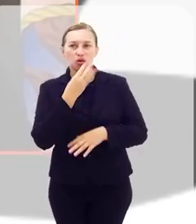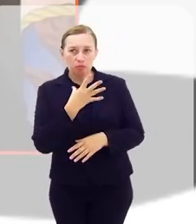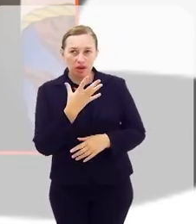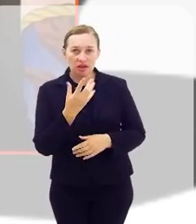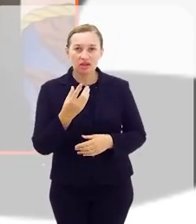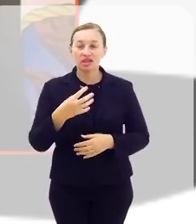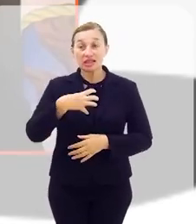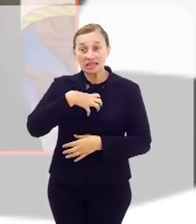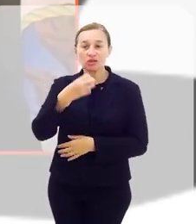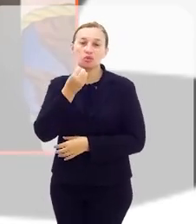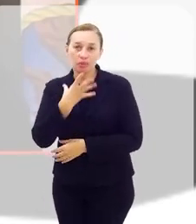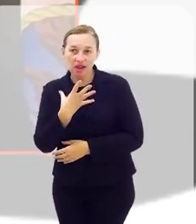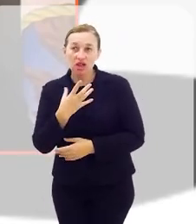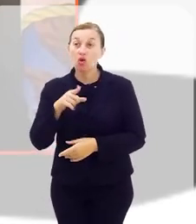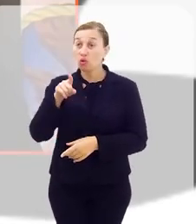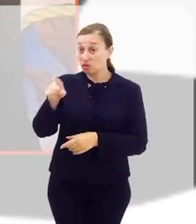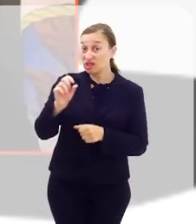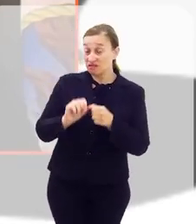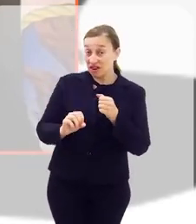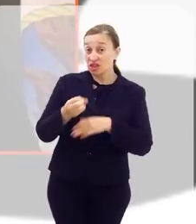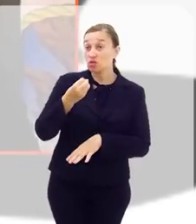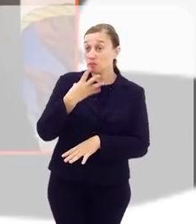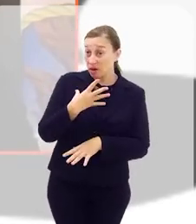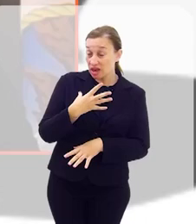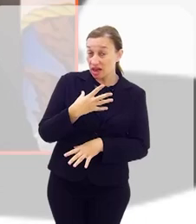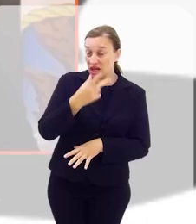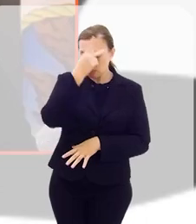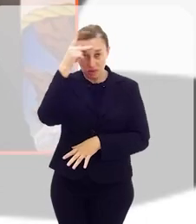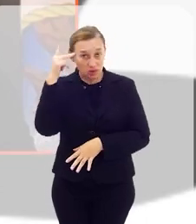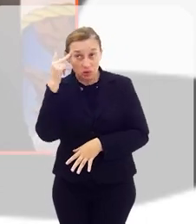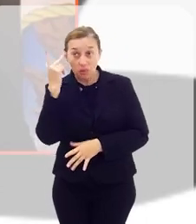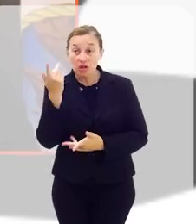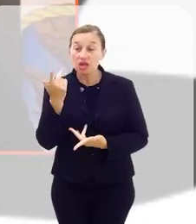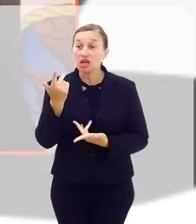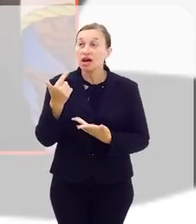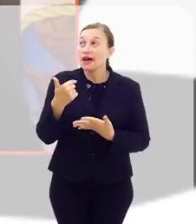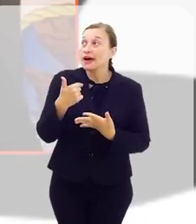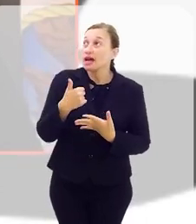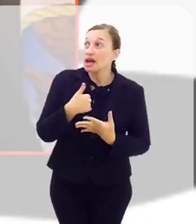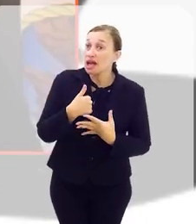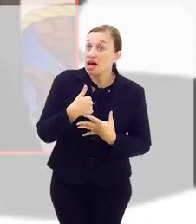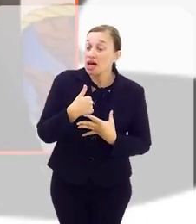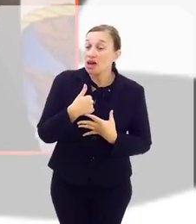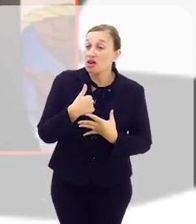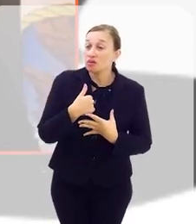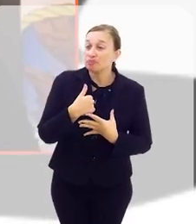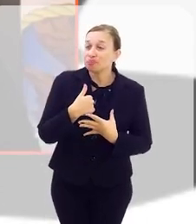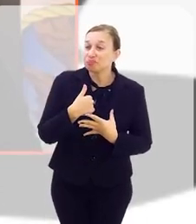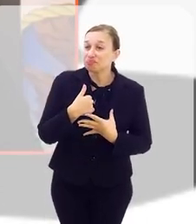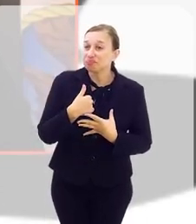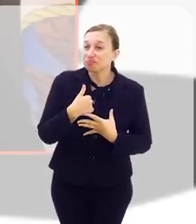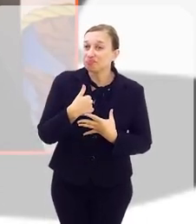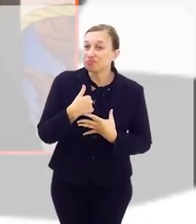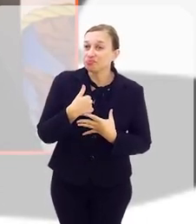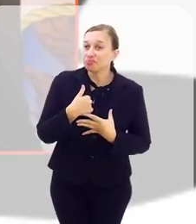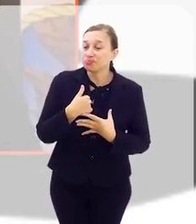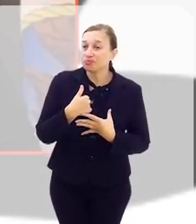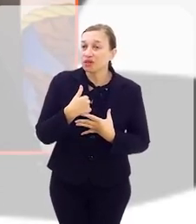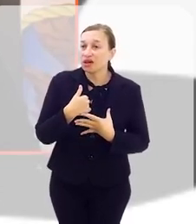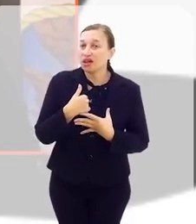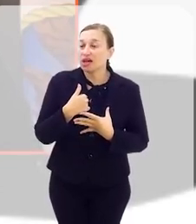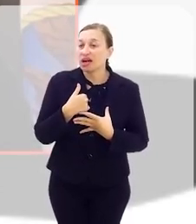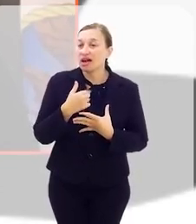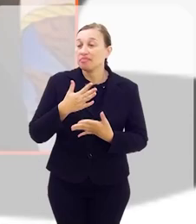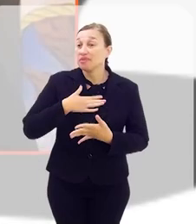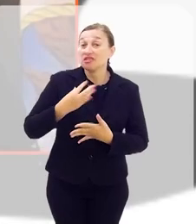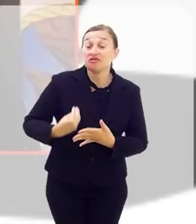fazer o bem te faz bem. Então, quando você faz um bem a alguém, eu trago isso como se fosse